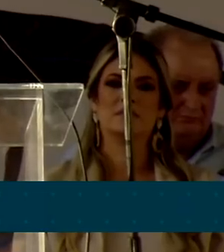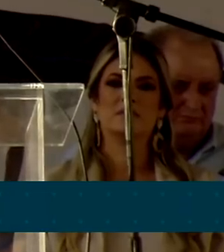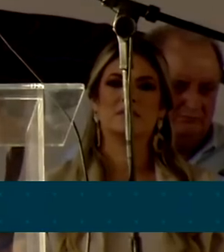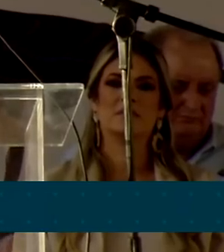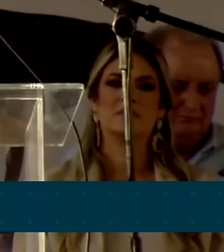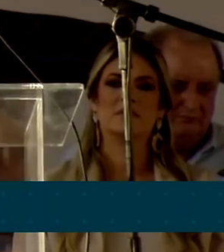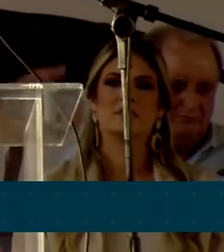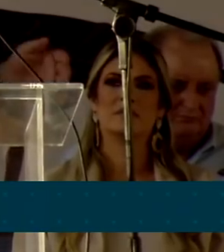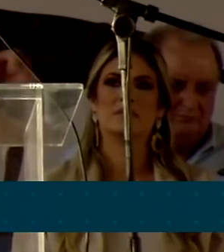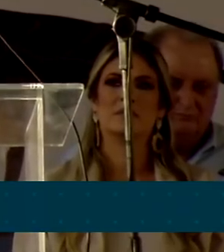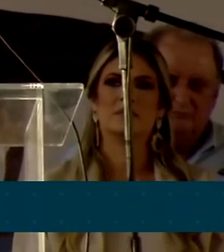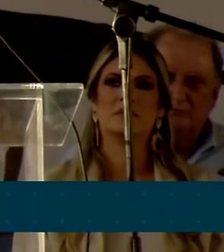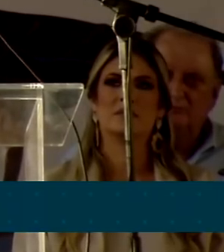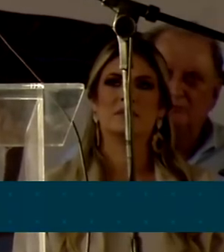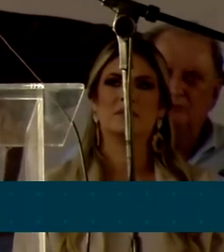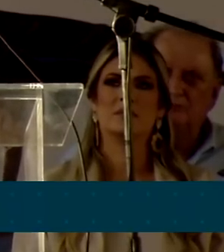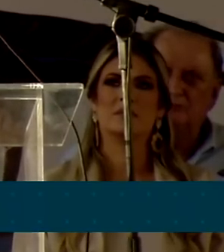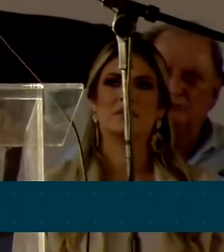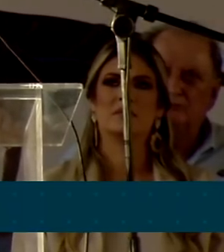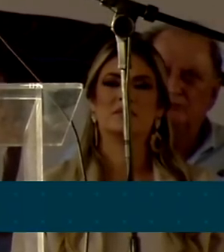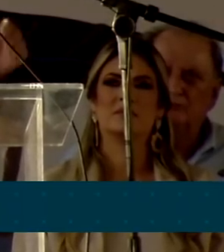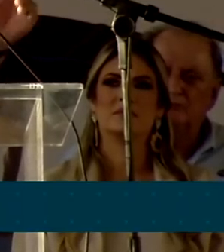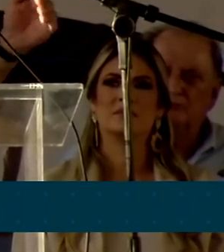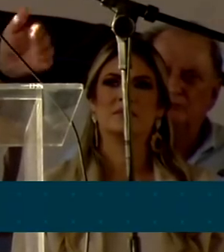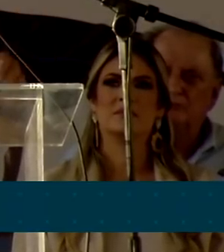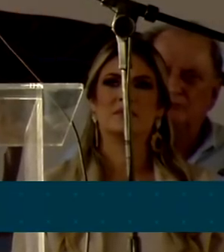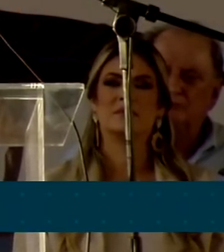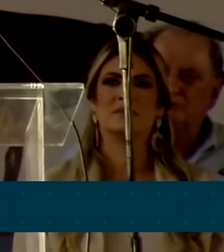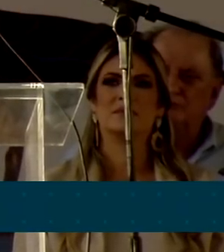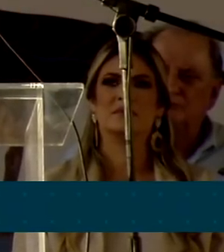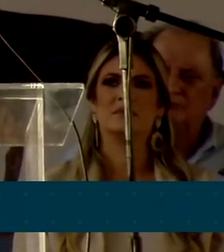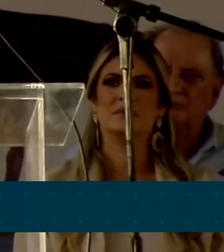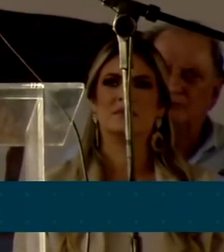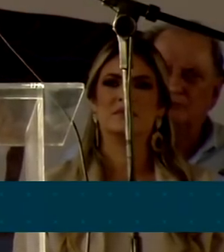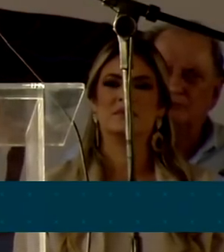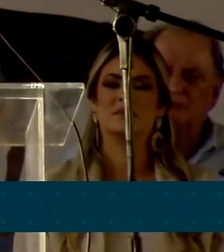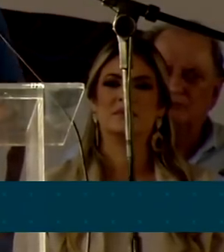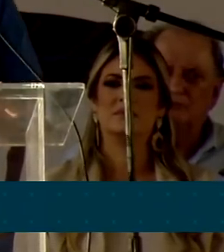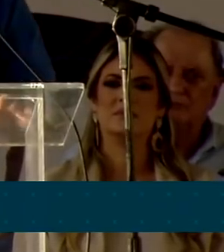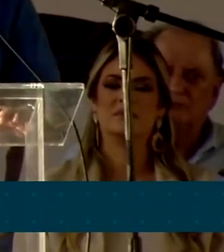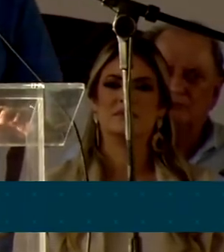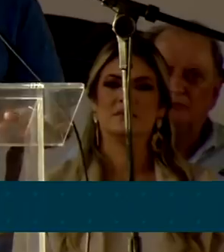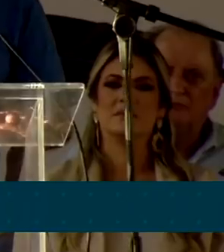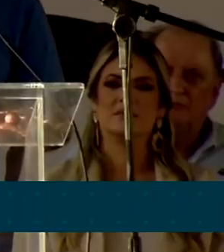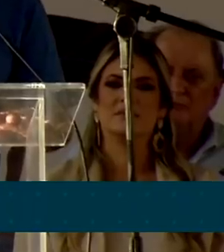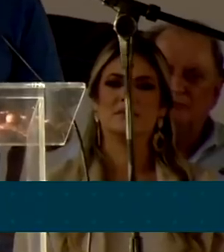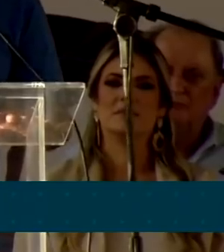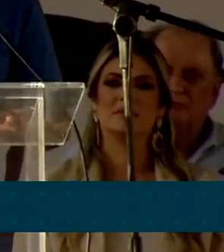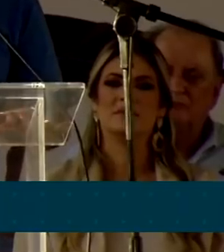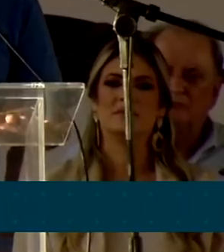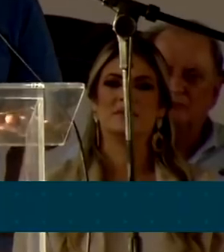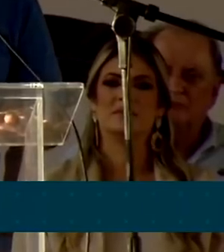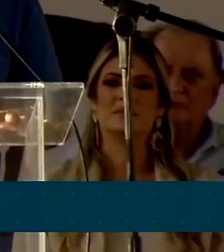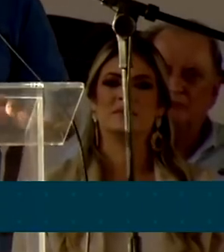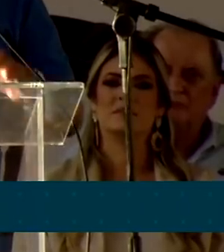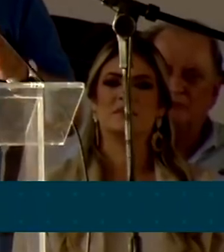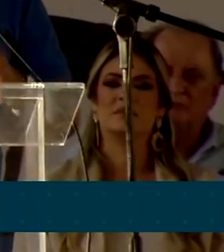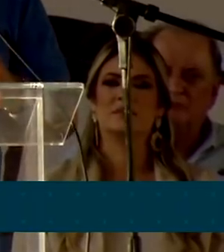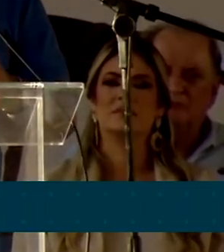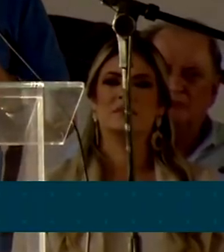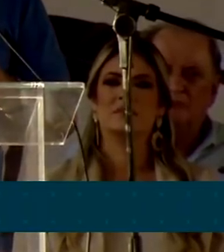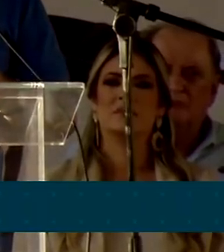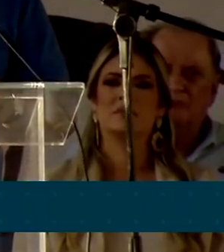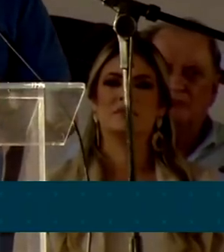nós também estamos perfurando poços, também estamos instalando dessalinizadores, também estamos propiciando cisternas,